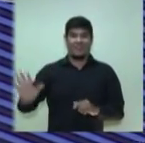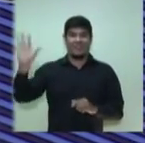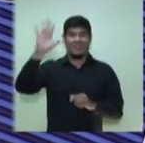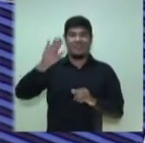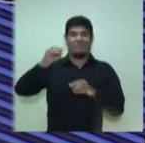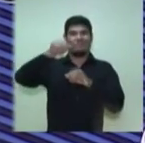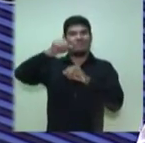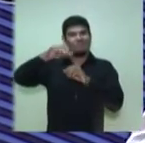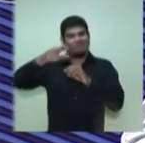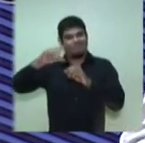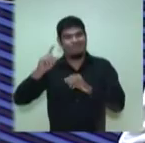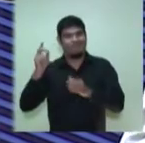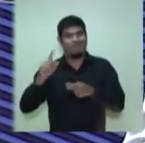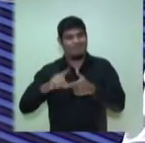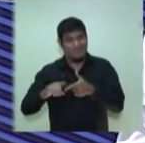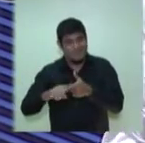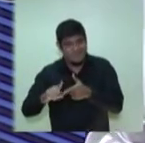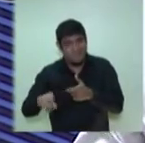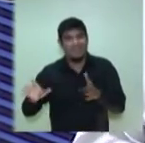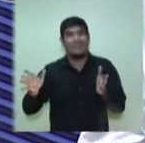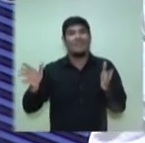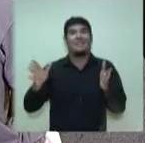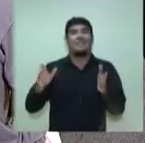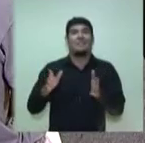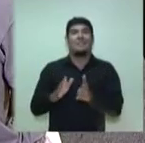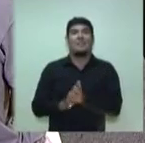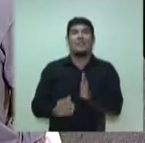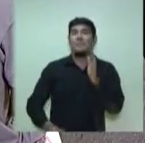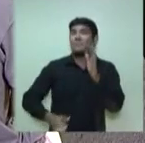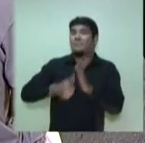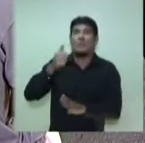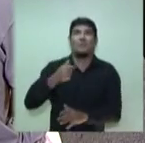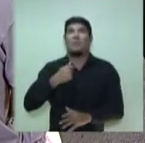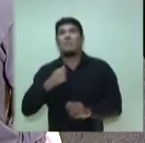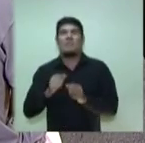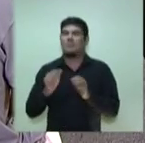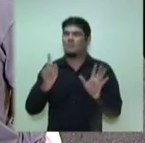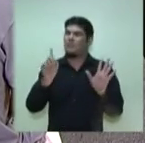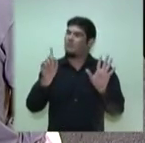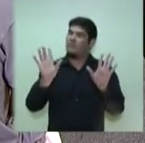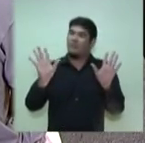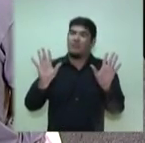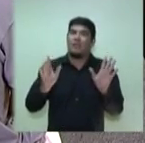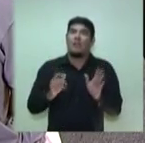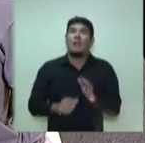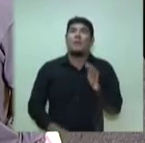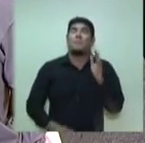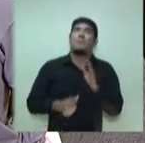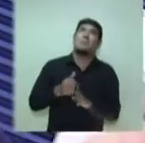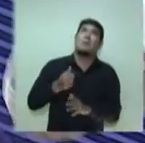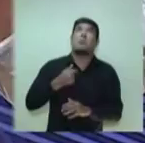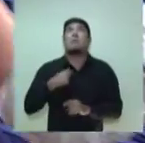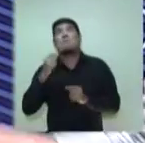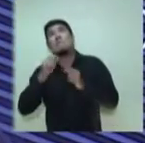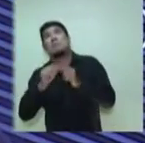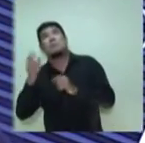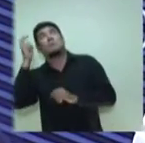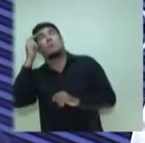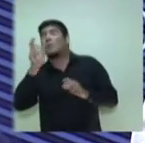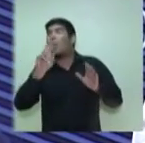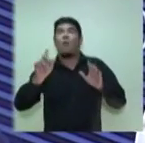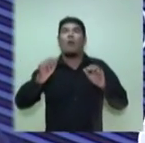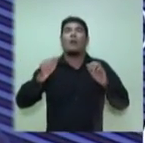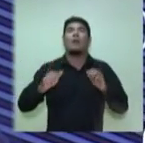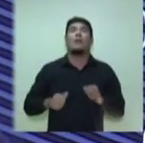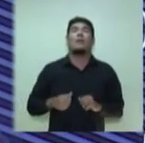a lei pronta, ela está encaminhada logo. Não digo nem que vai ser a primeira coisa, porque senão o candidato acaba dizendo que primeira coisa vai ser isso, aquilo e o outro. Viram 10 primeiras coisas.